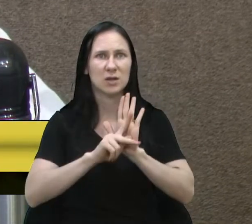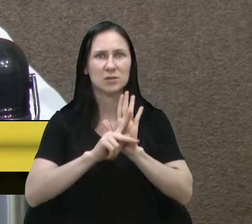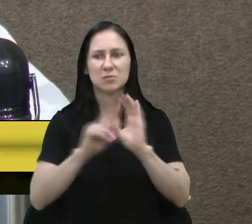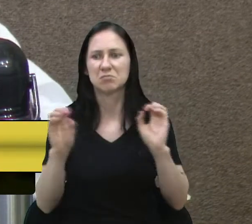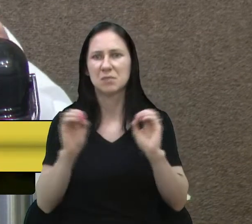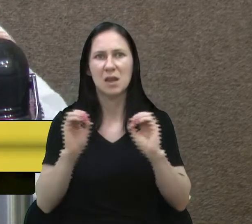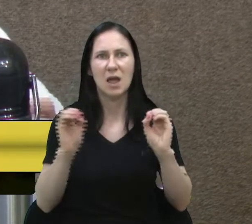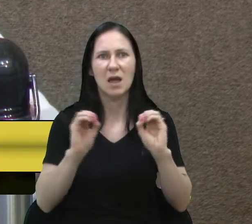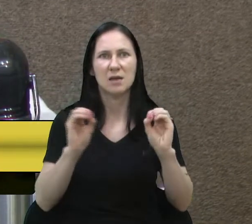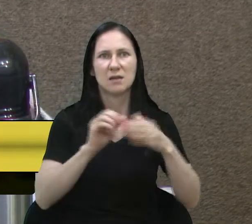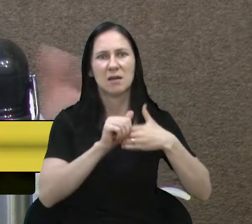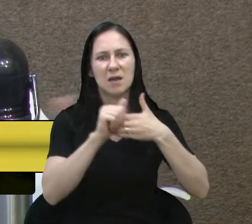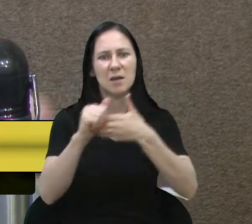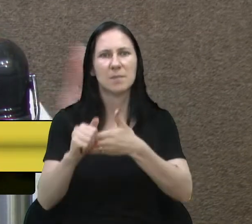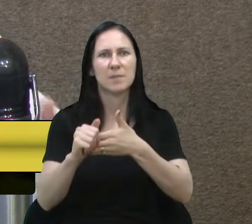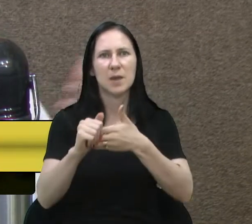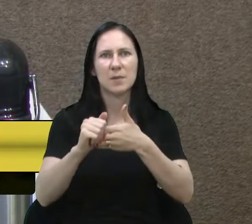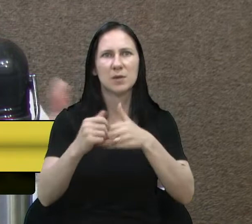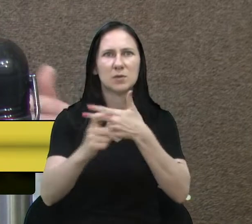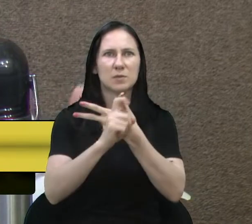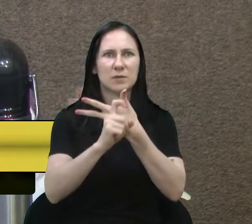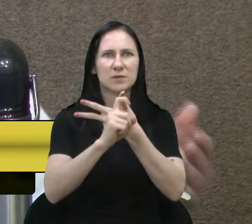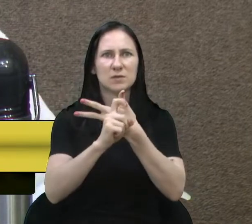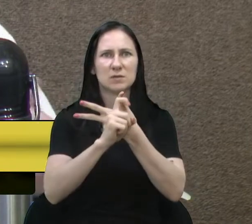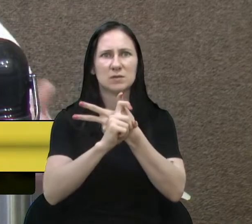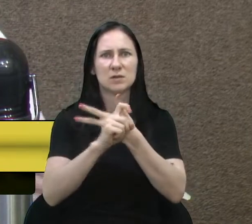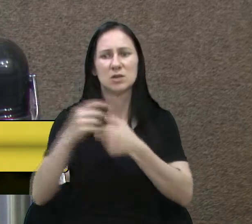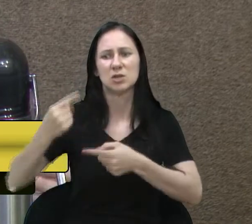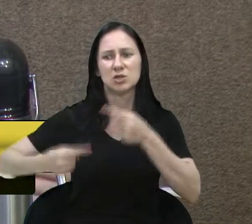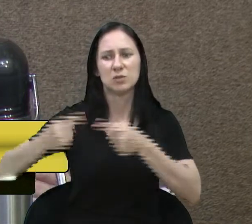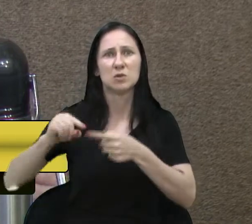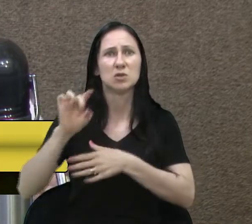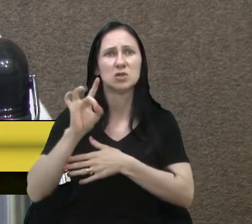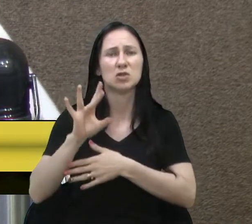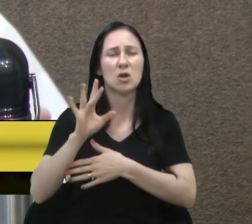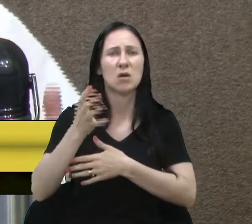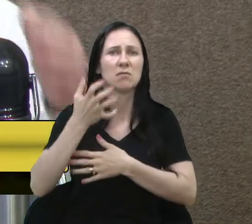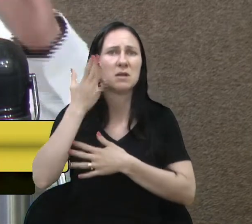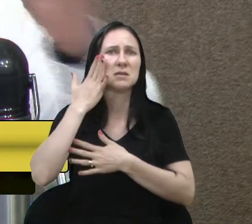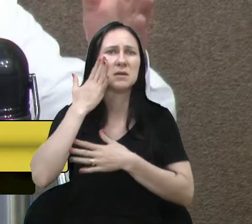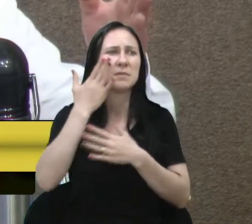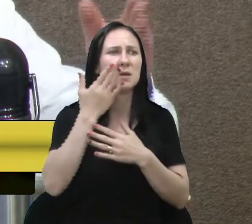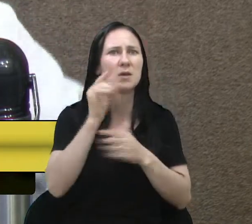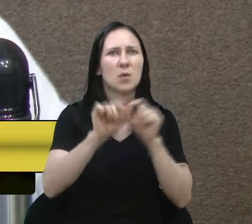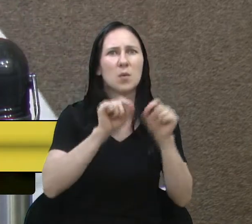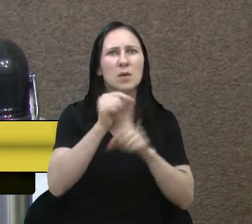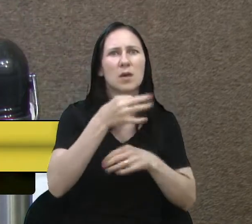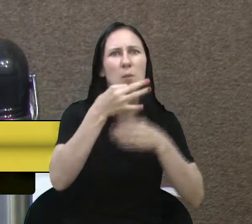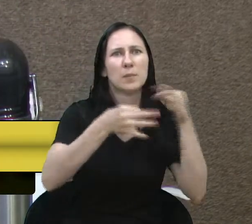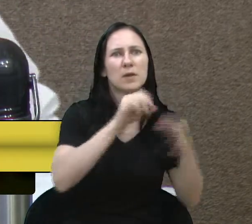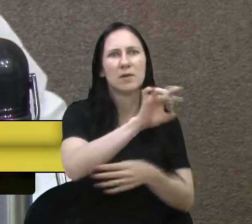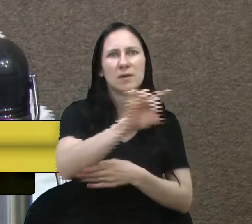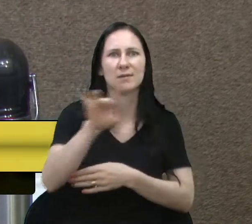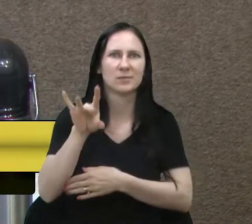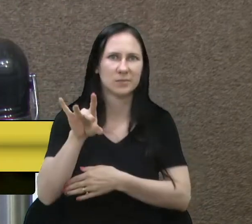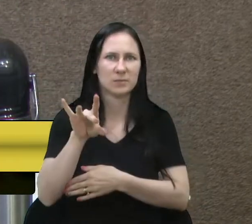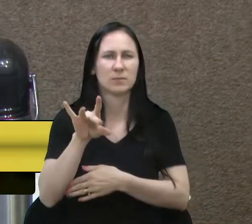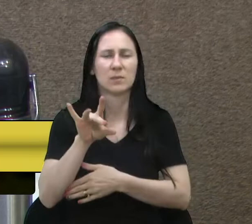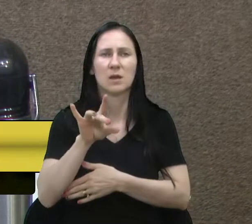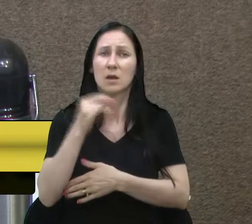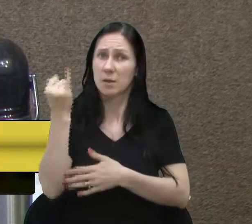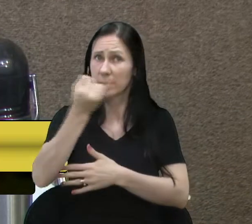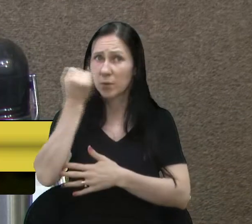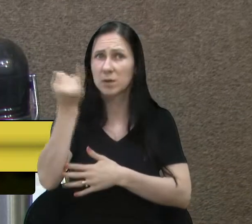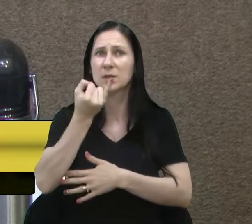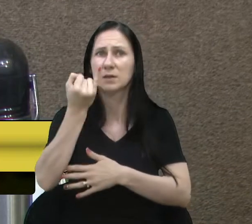Executivo, o debate só vai servir para saber o posicionamento de cada um de nós. Então, é muito importante esse dia da audiência pública.